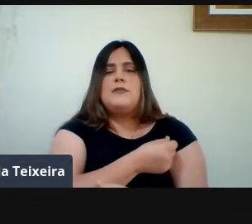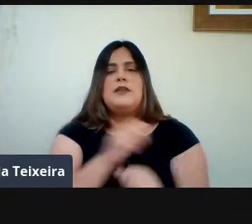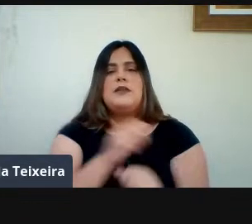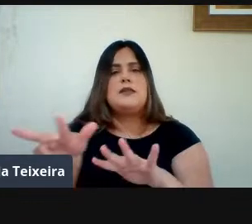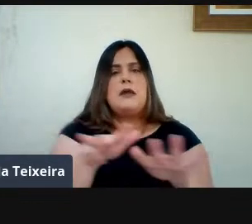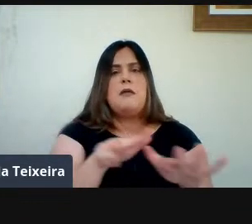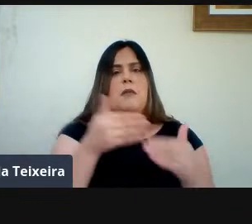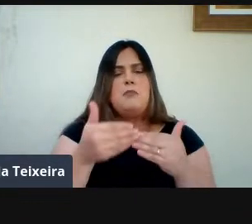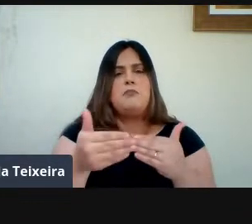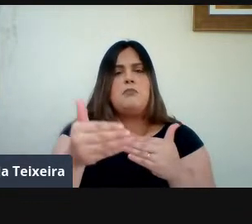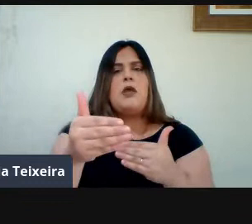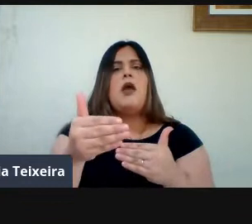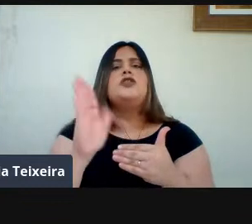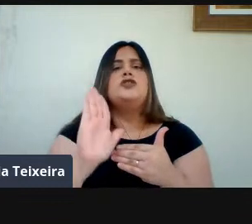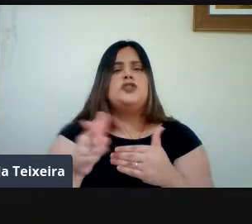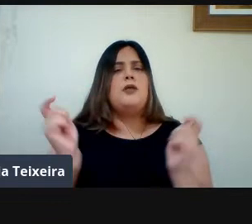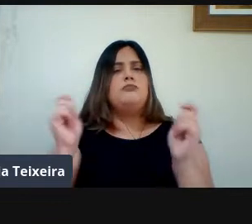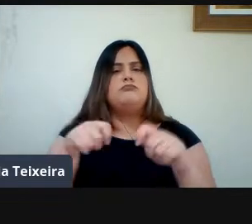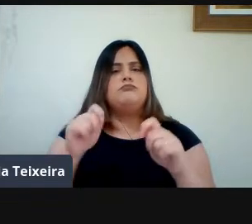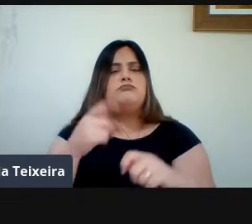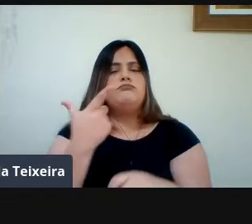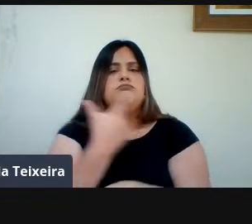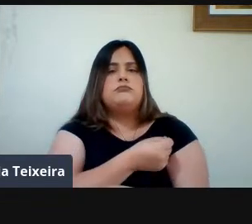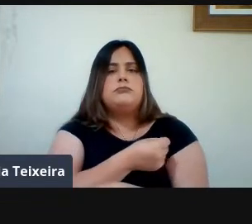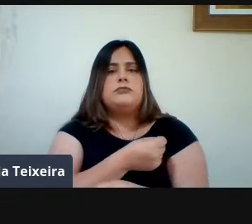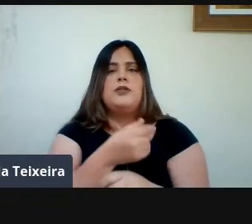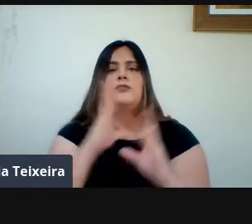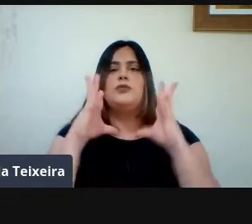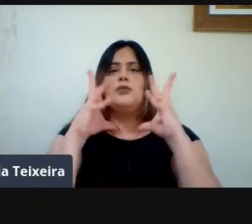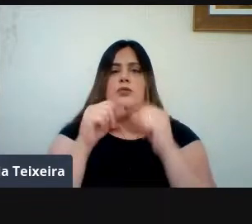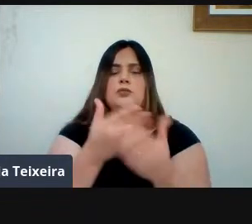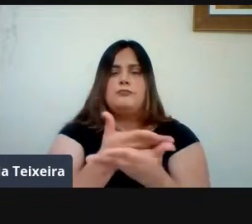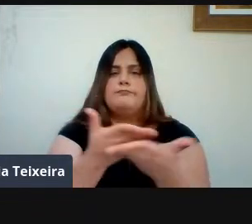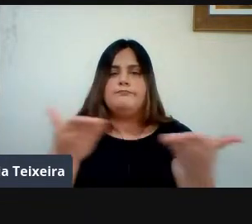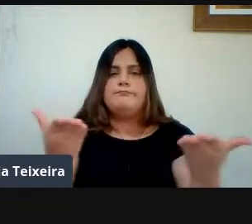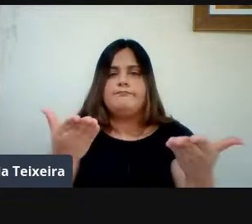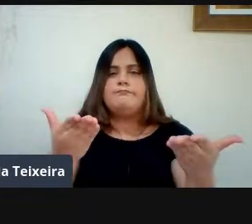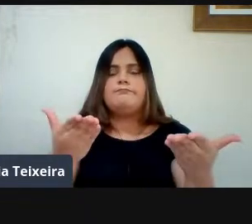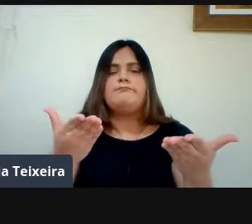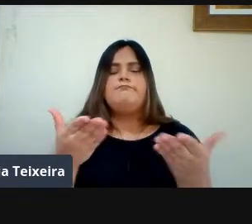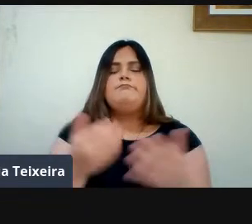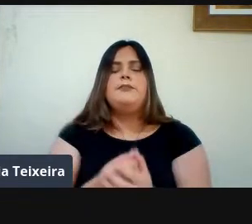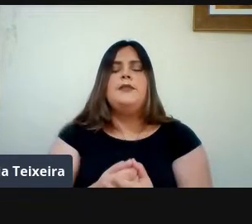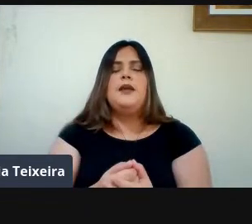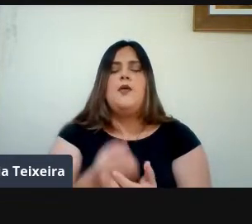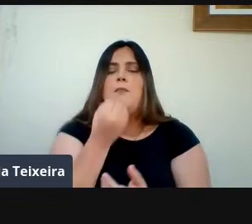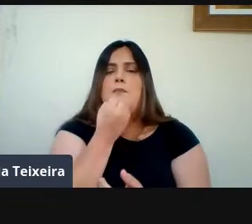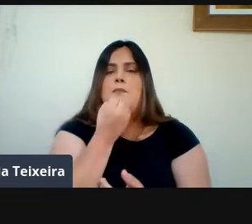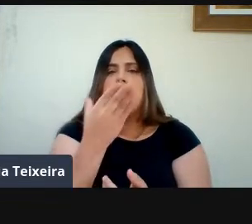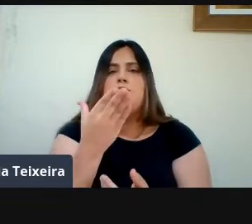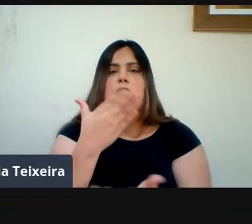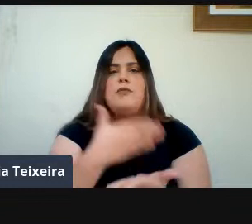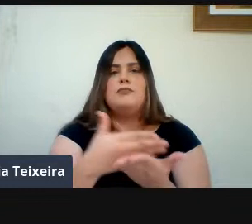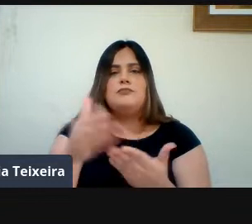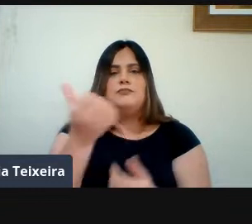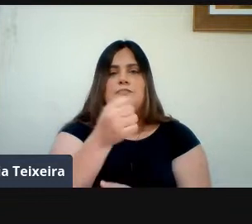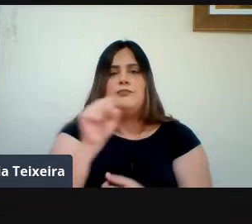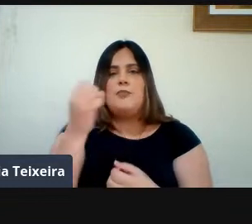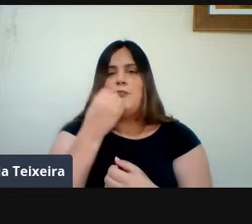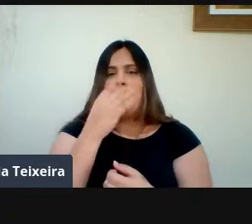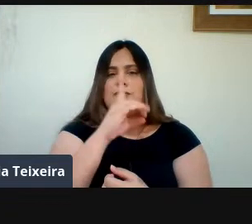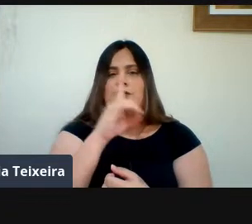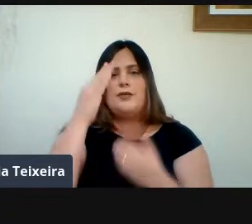Então Desejo A todos E a todas Um excelente Início De semestre Tenham A todos Um bom dia Obrigada